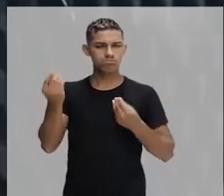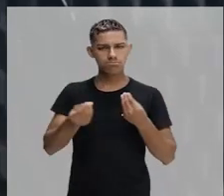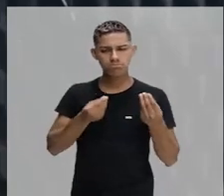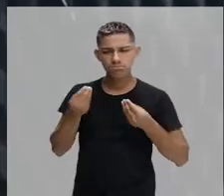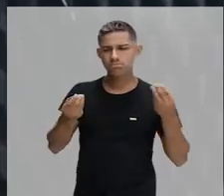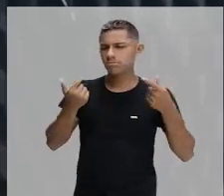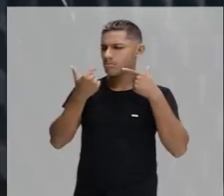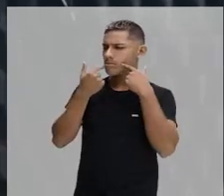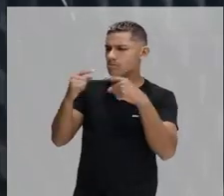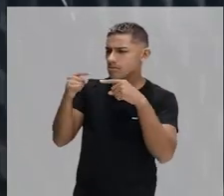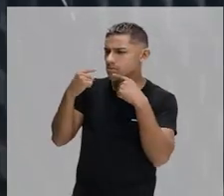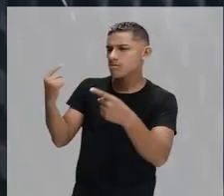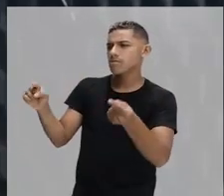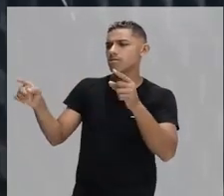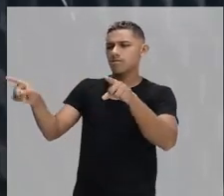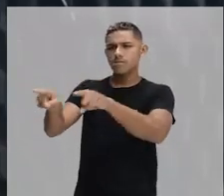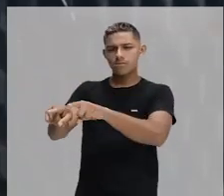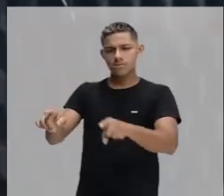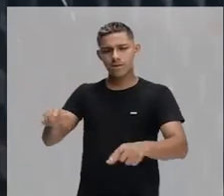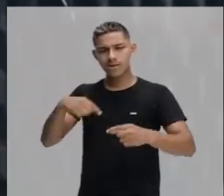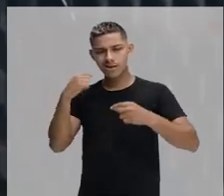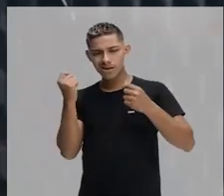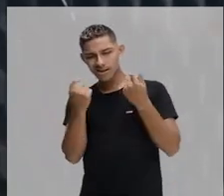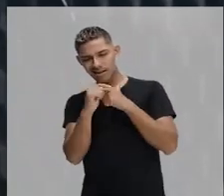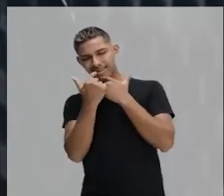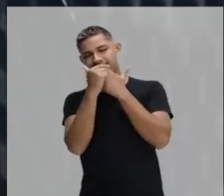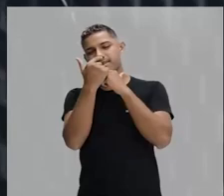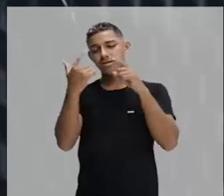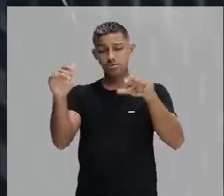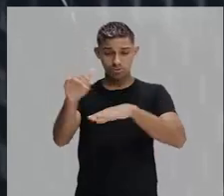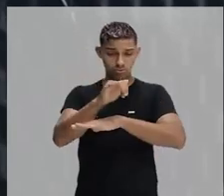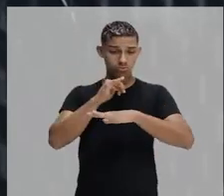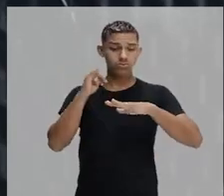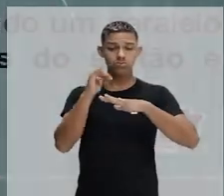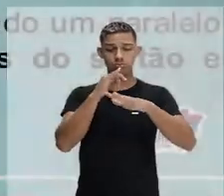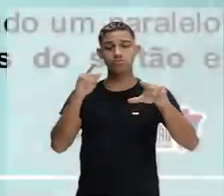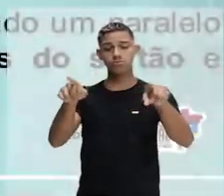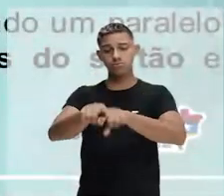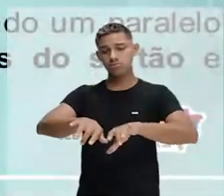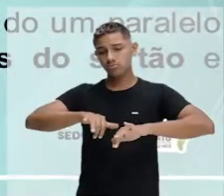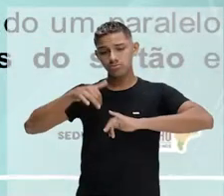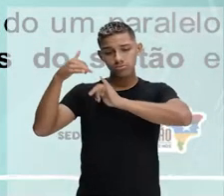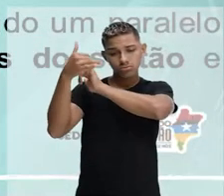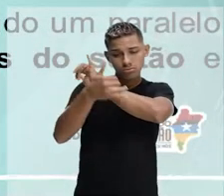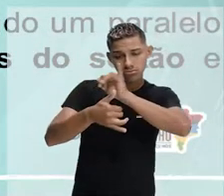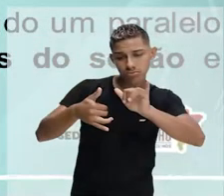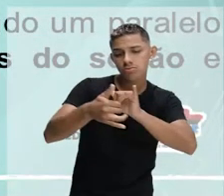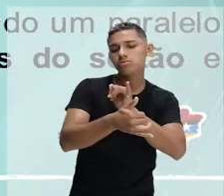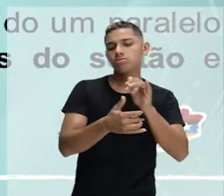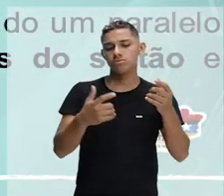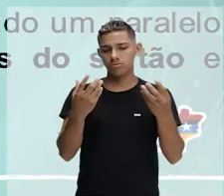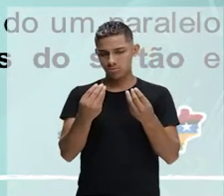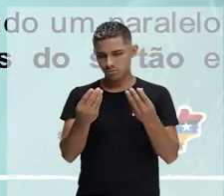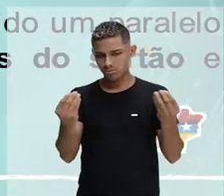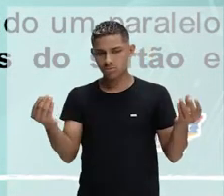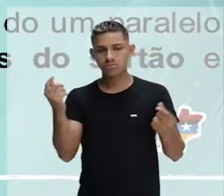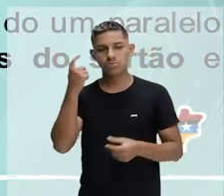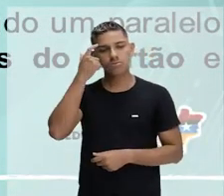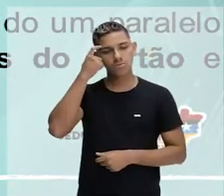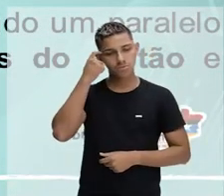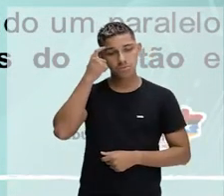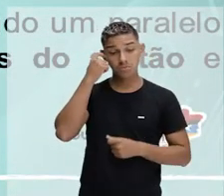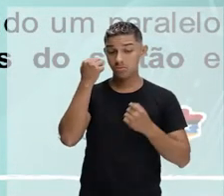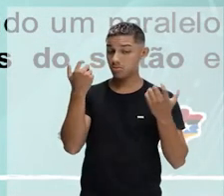críticas, traz diversão e muita informação. O poema em questão retrata o trabalhador da